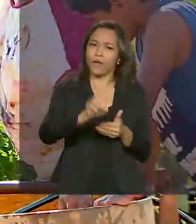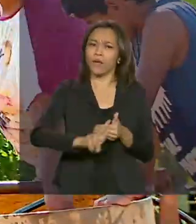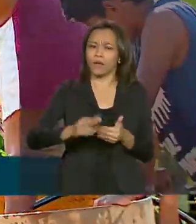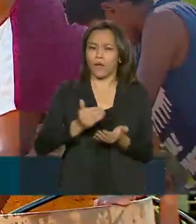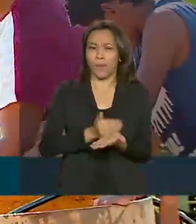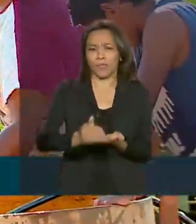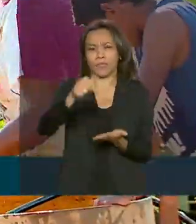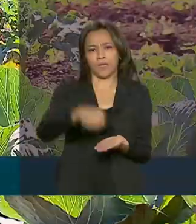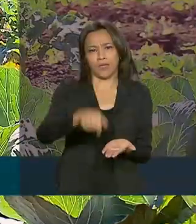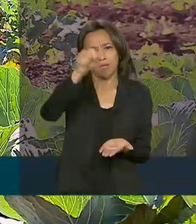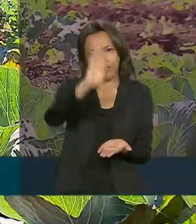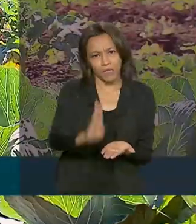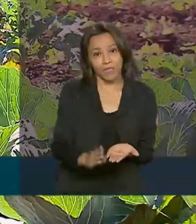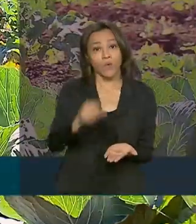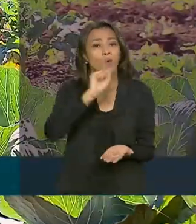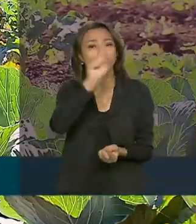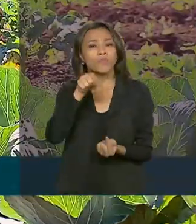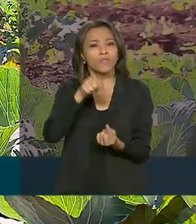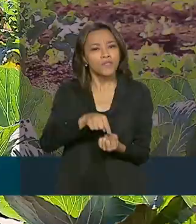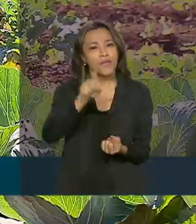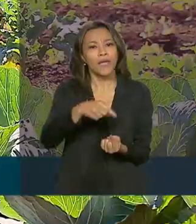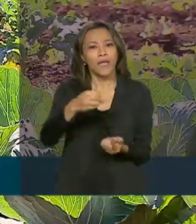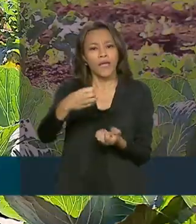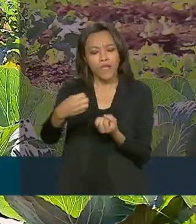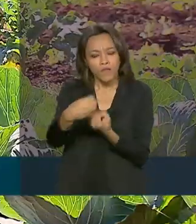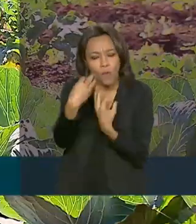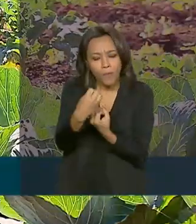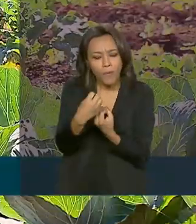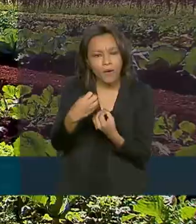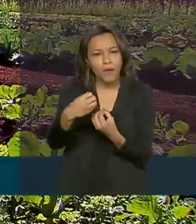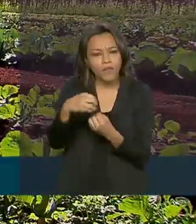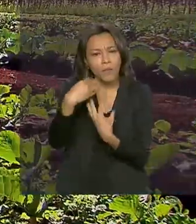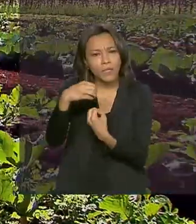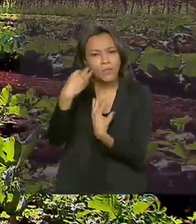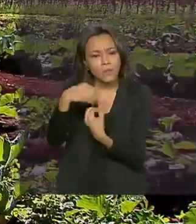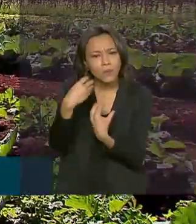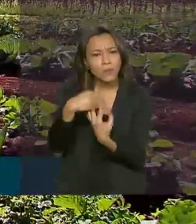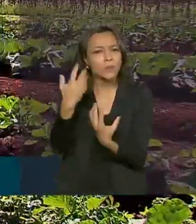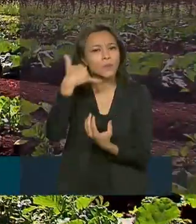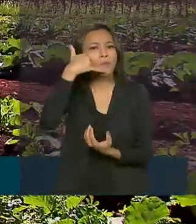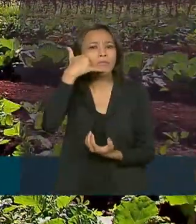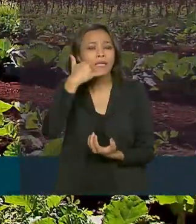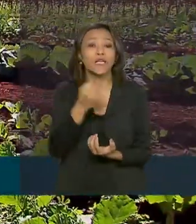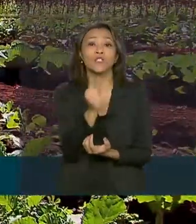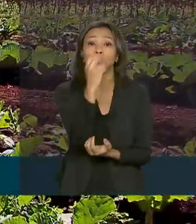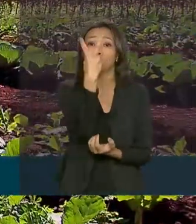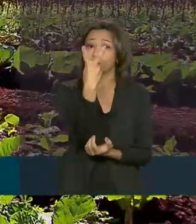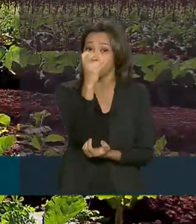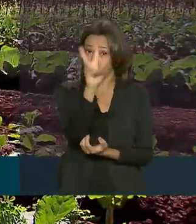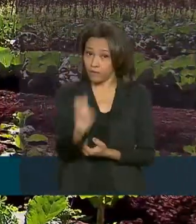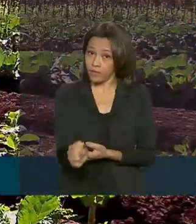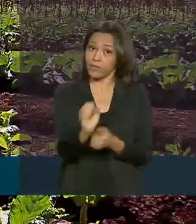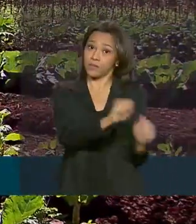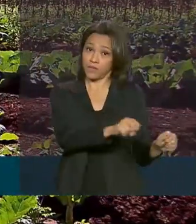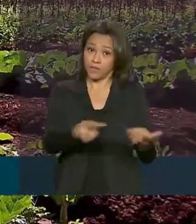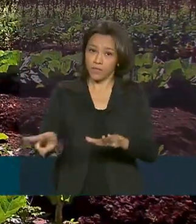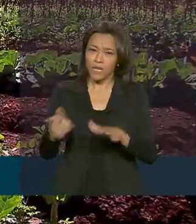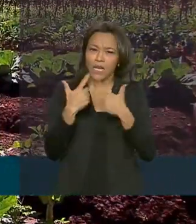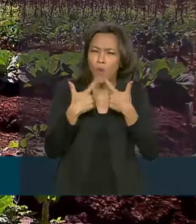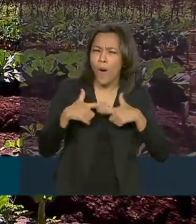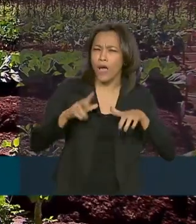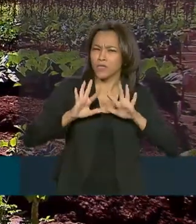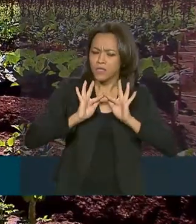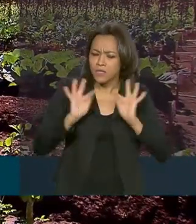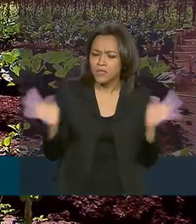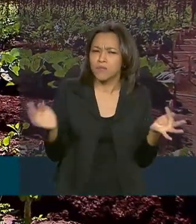agricultor familiar receba informações por meio de mensagens de celular duas vezes por semana. Com linguagem simples,